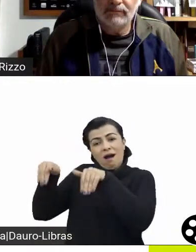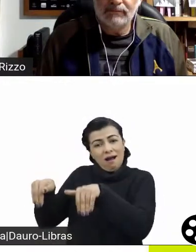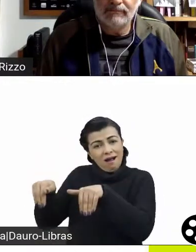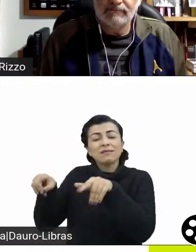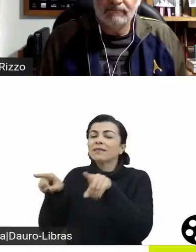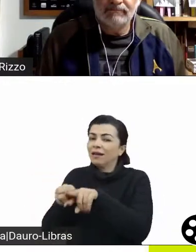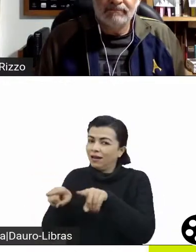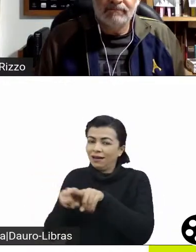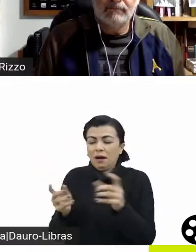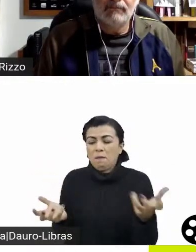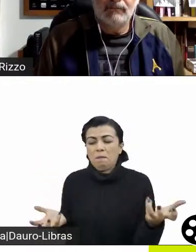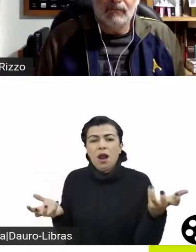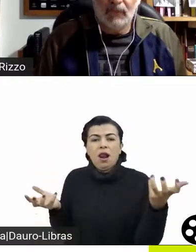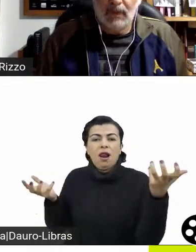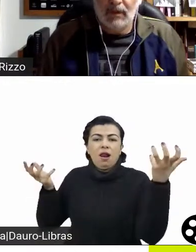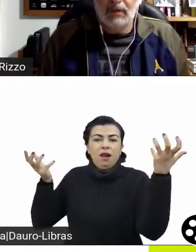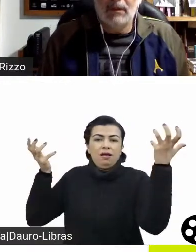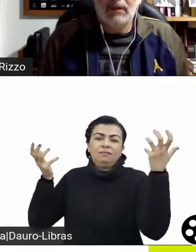isso.